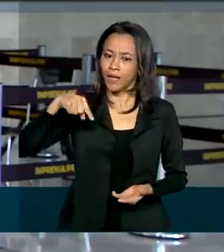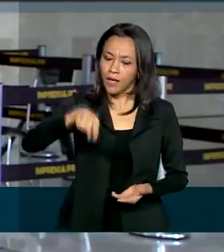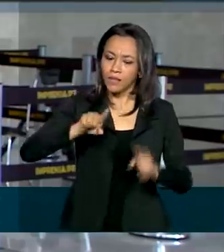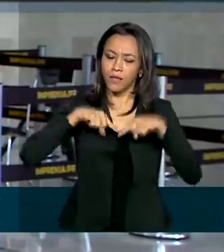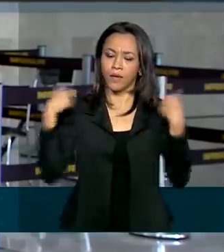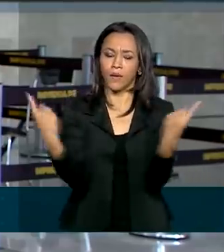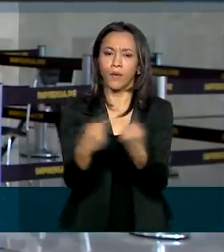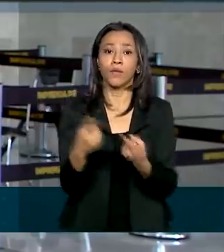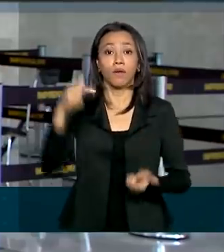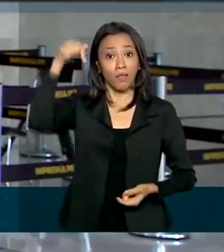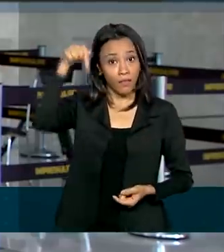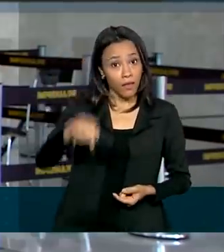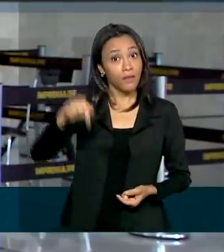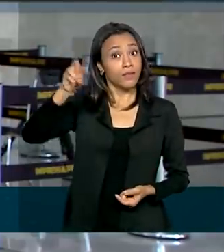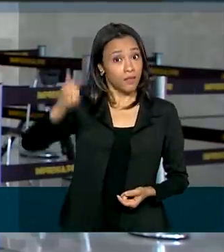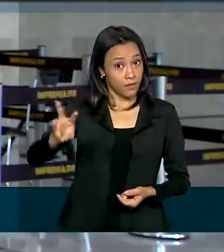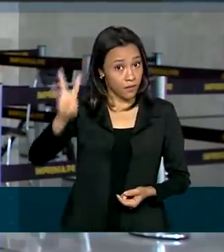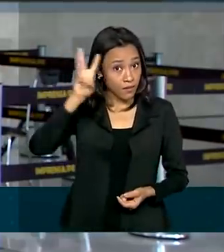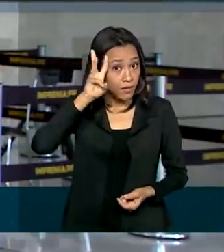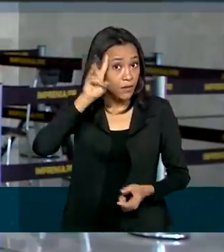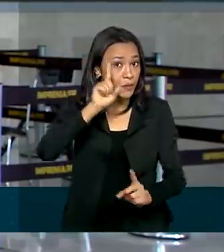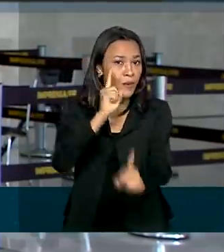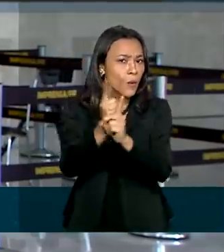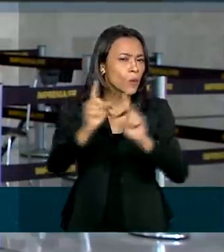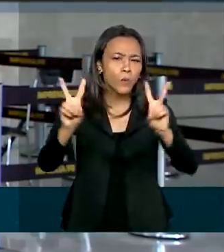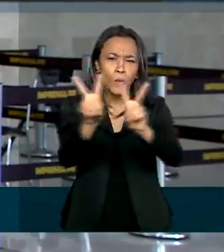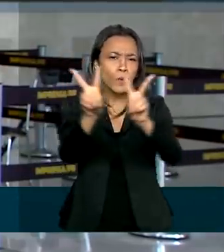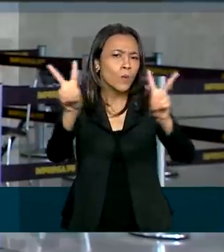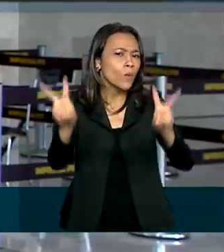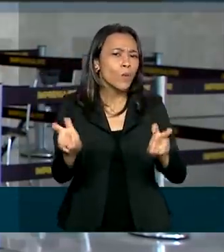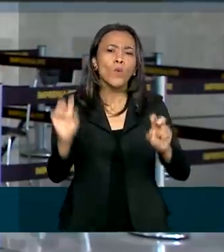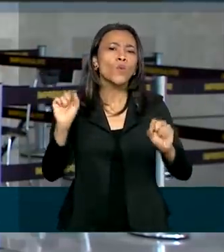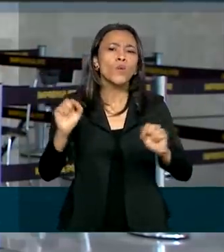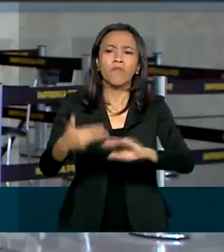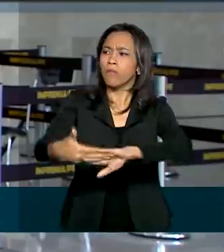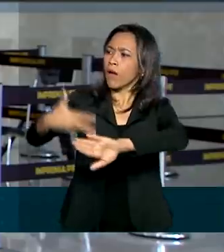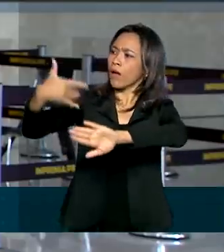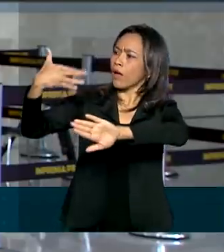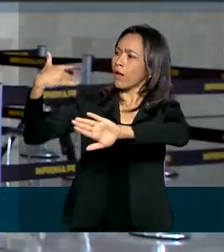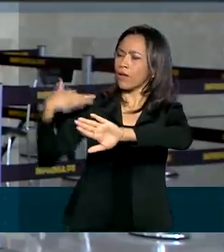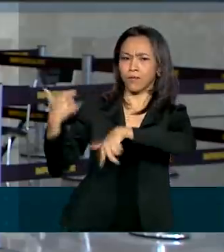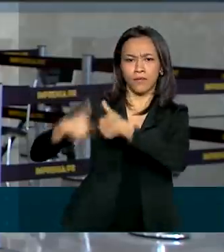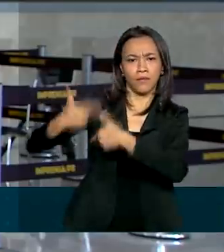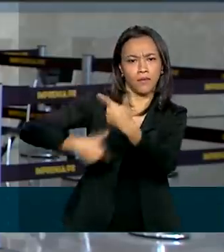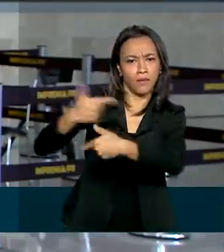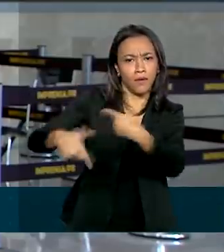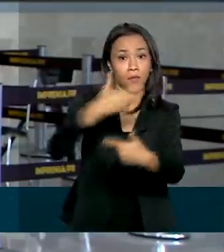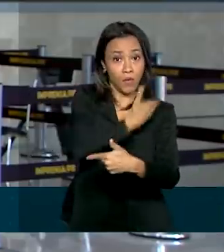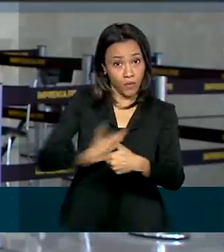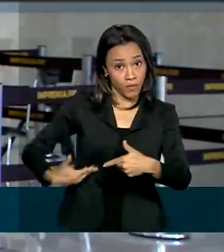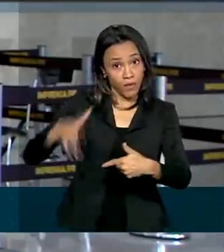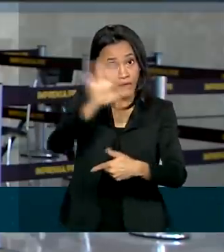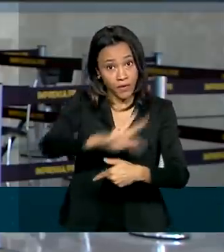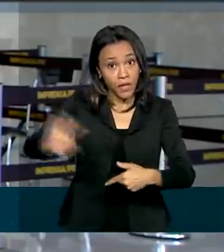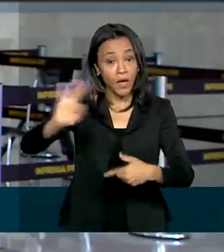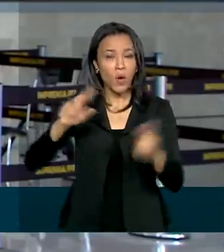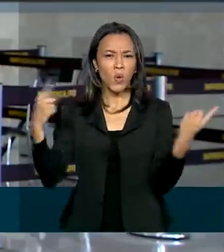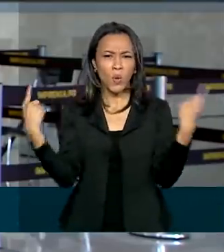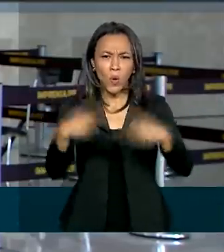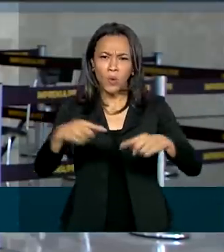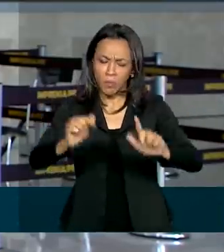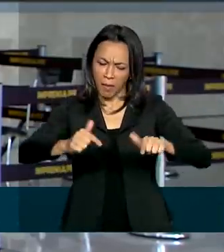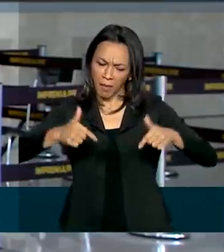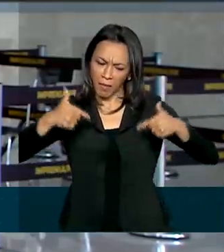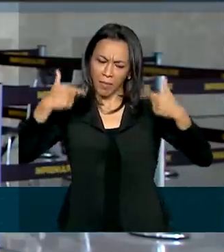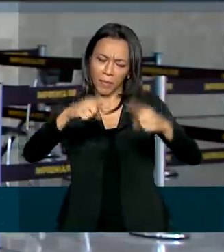terça-feira, o encontro é voltado às ações que vêm sendo desenvolvidas pelo governo federal para o enfrentamento